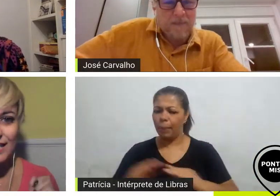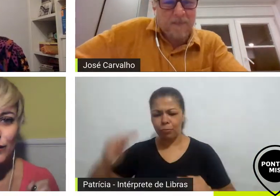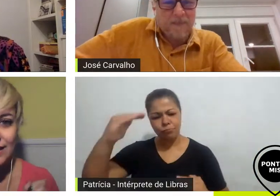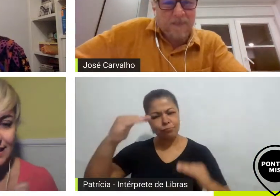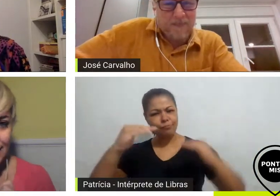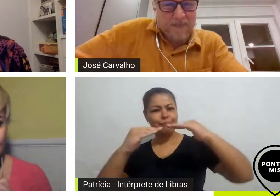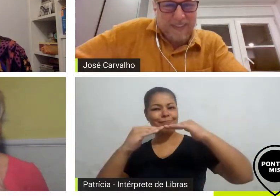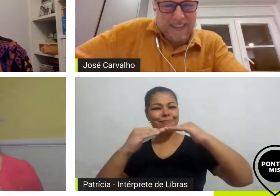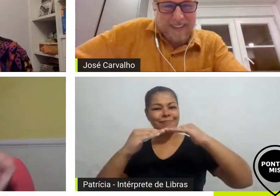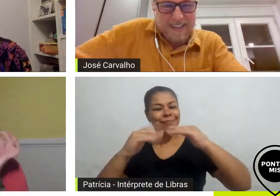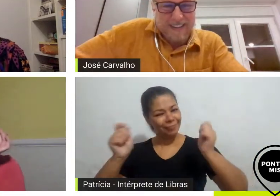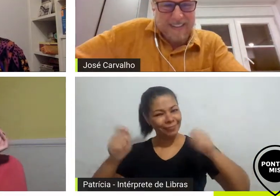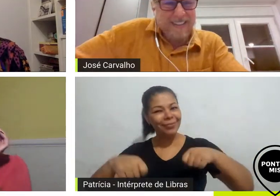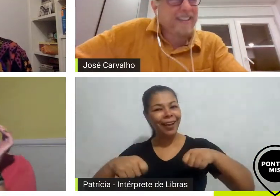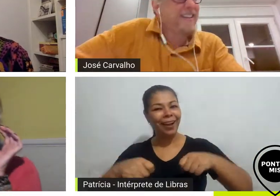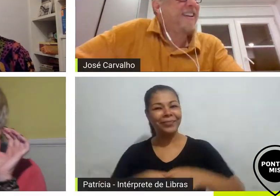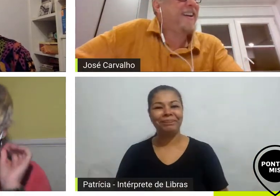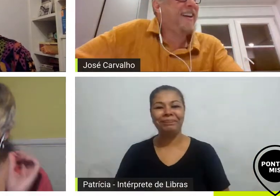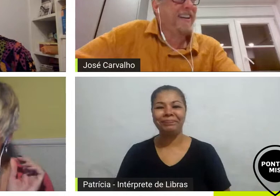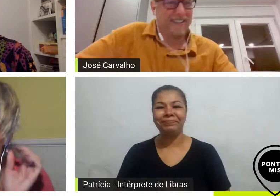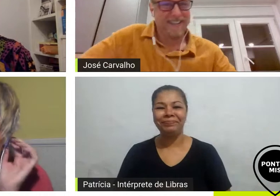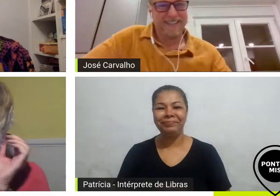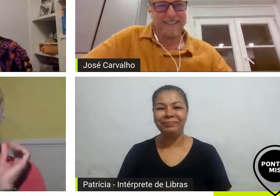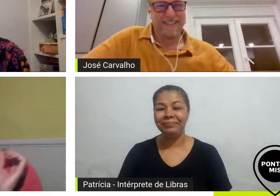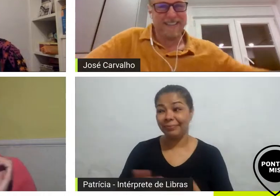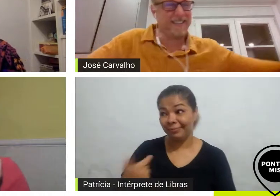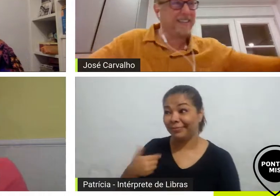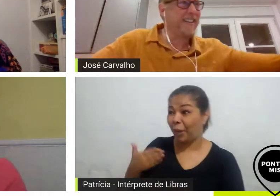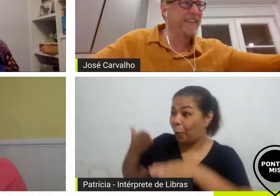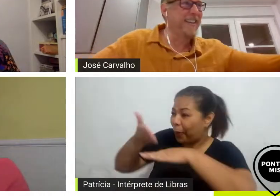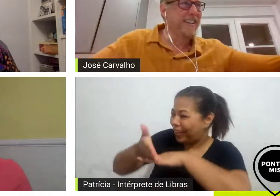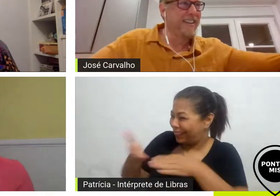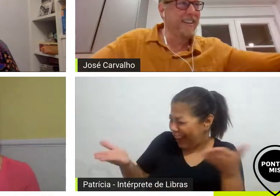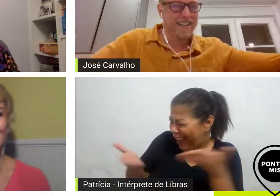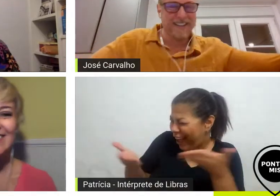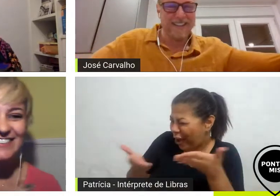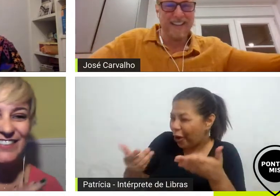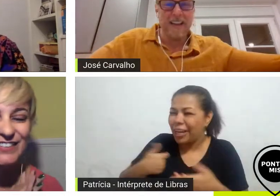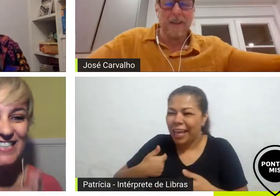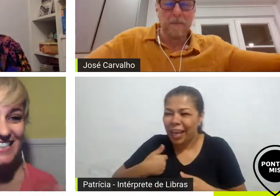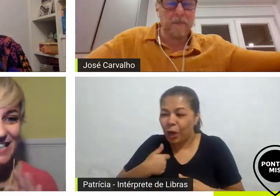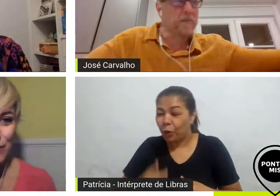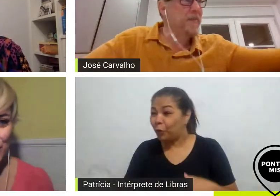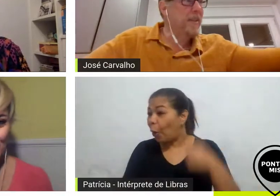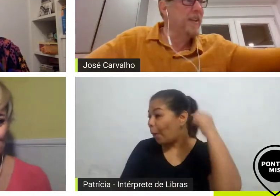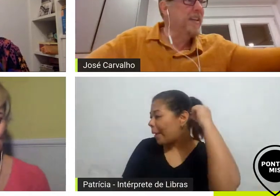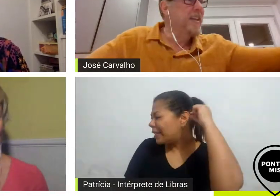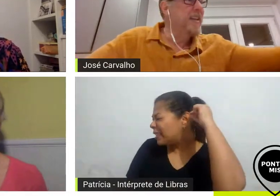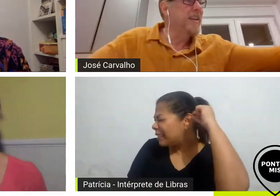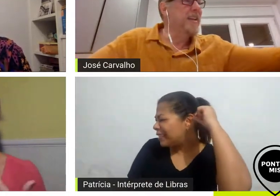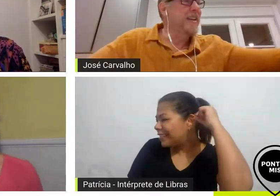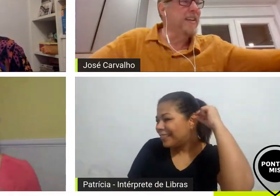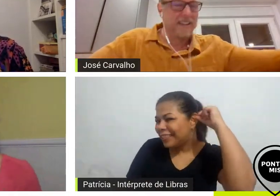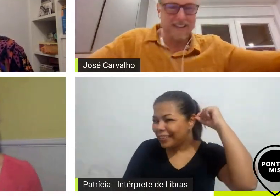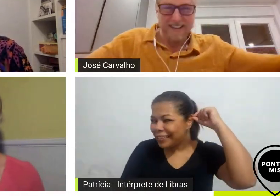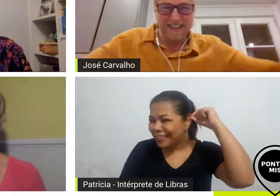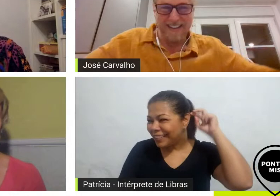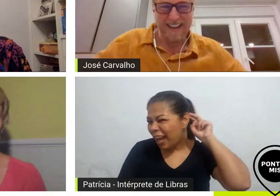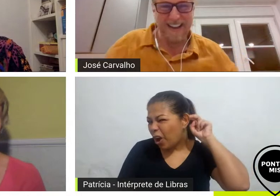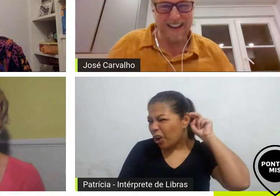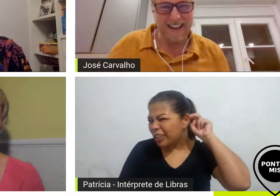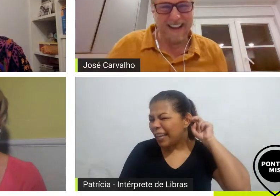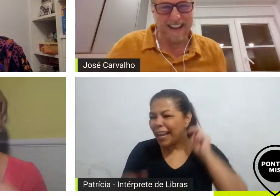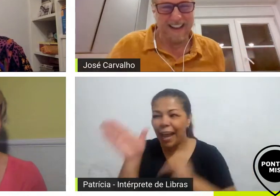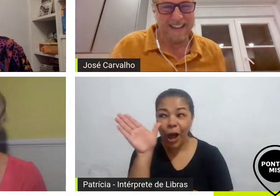pois é eu entrei aqui porque eu estou com uma coceirinha aqui na minha orelha esquerda mas é uma coceirinha boa porque no começo